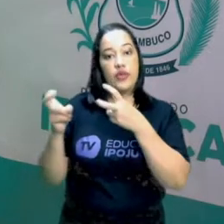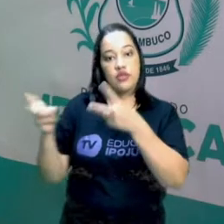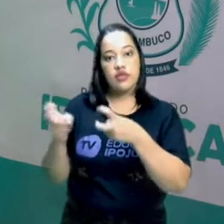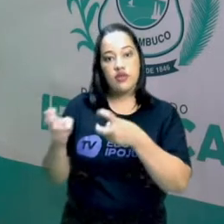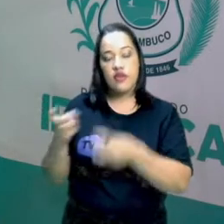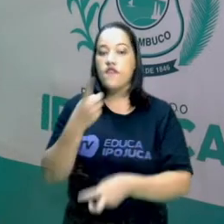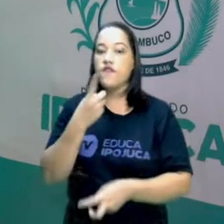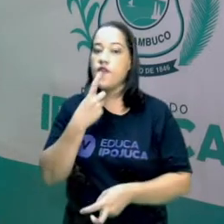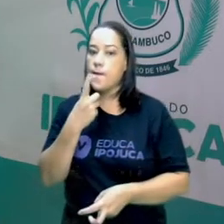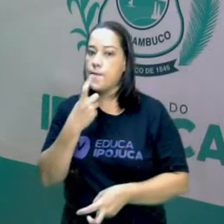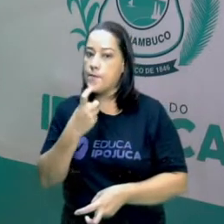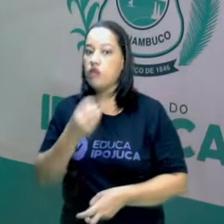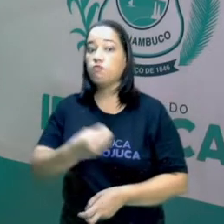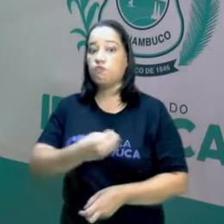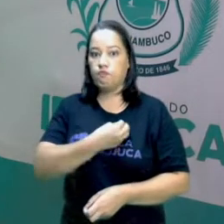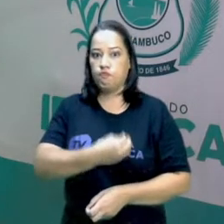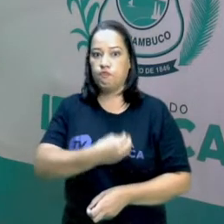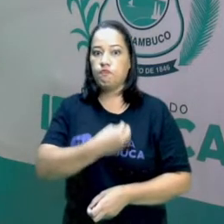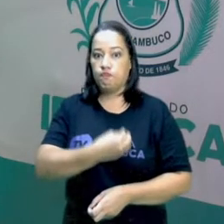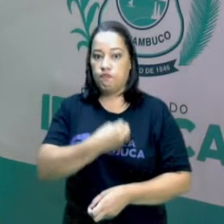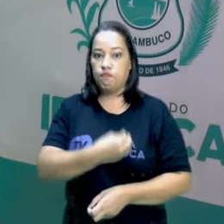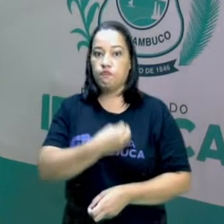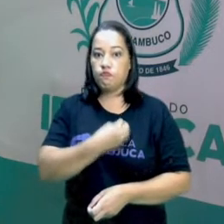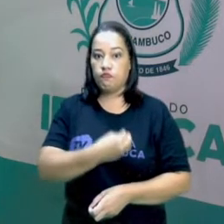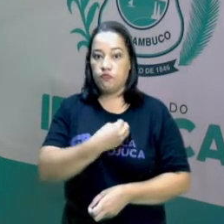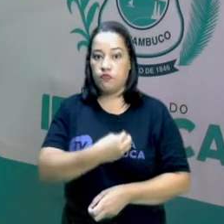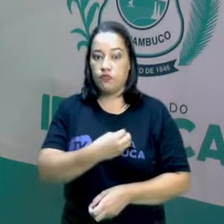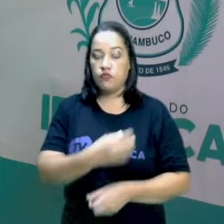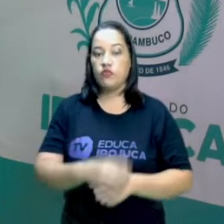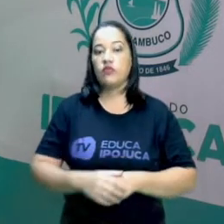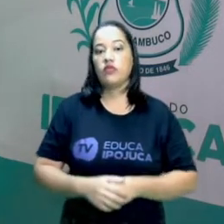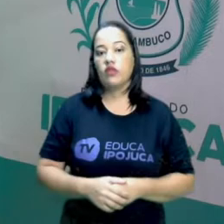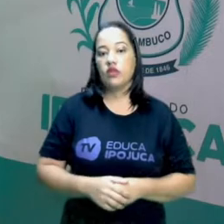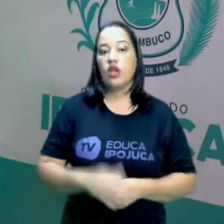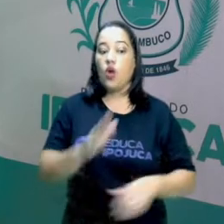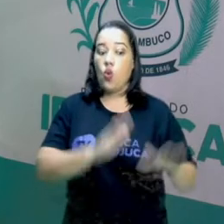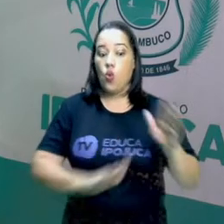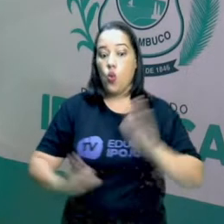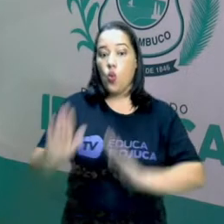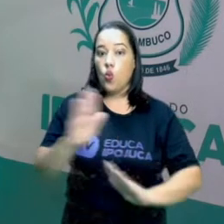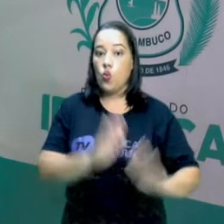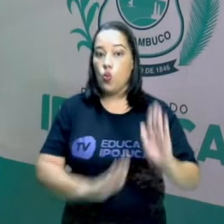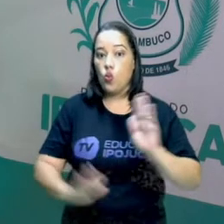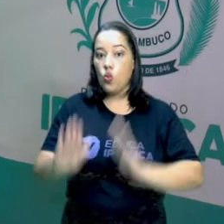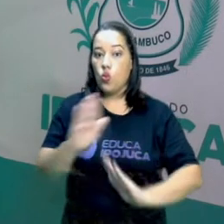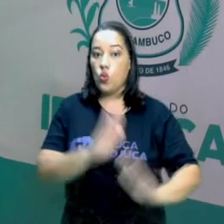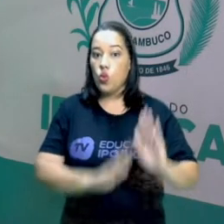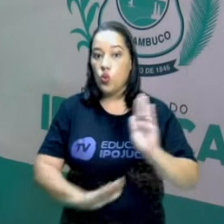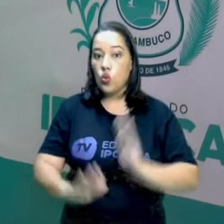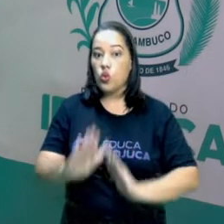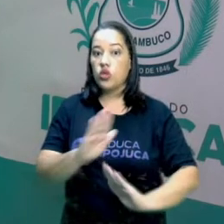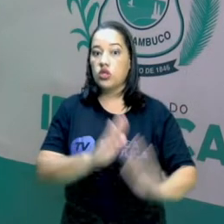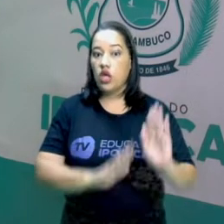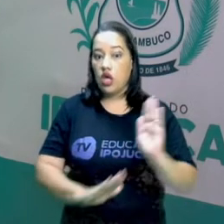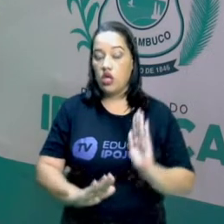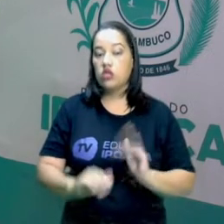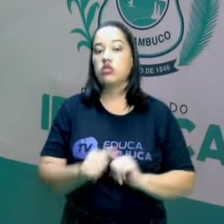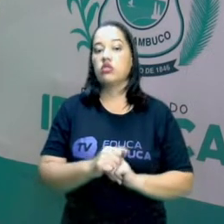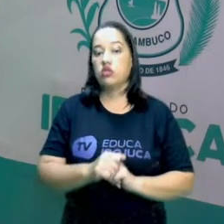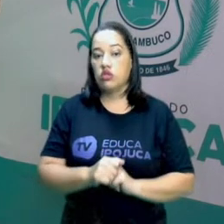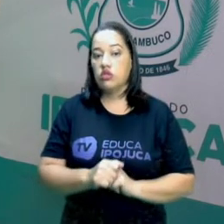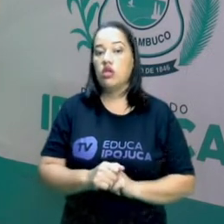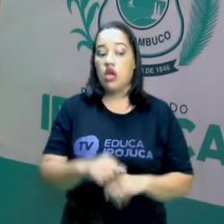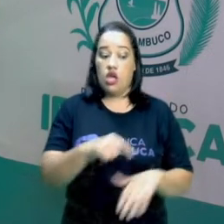vermelho é vida, se não tivermos cuidado para afastar esses bichos,